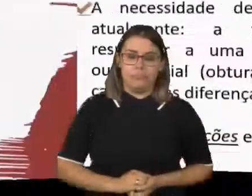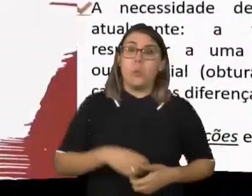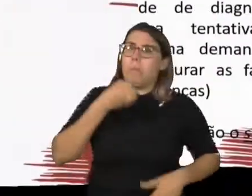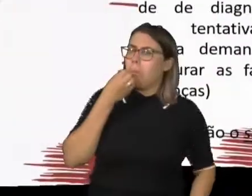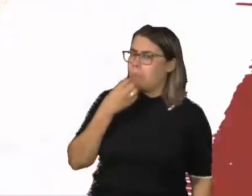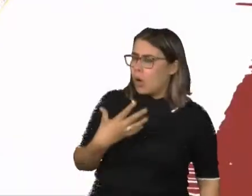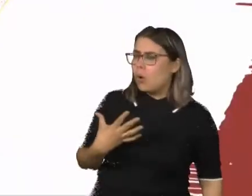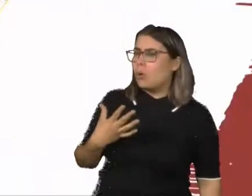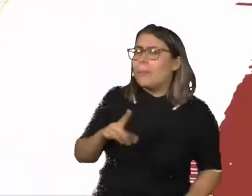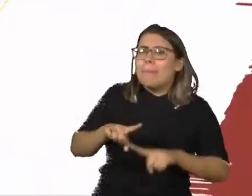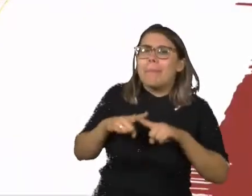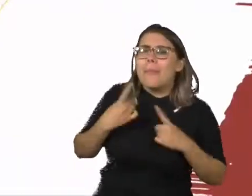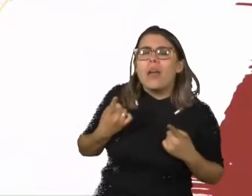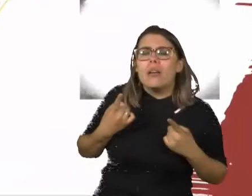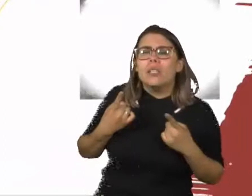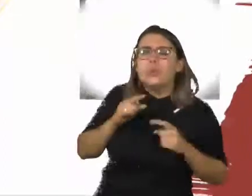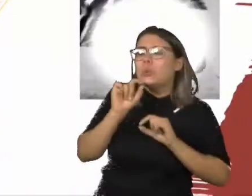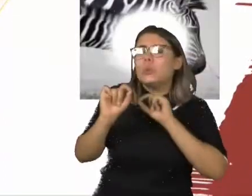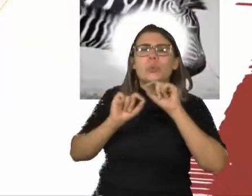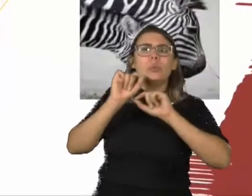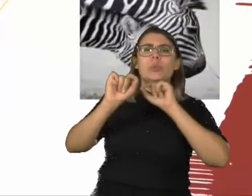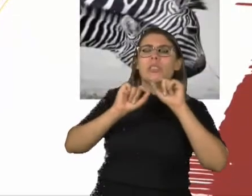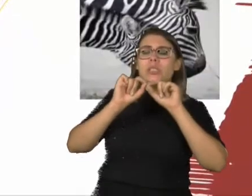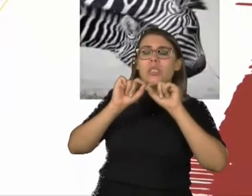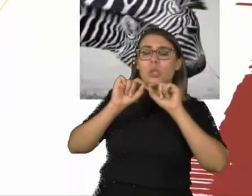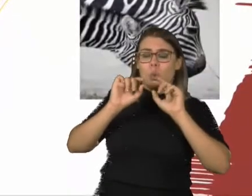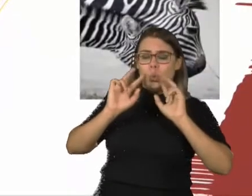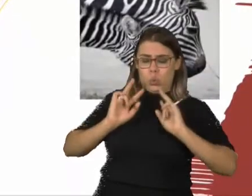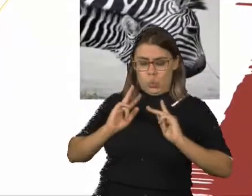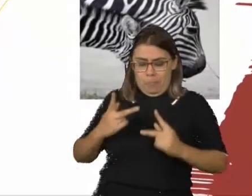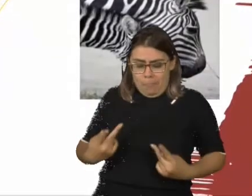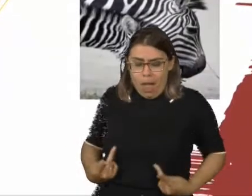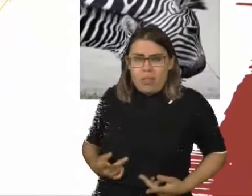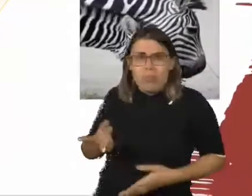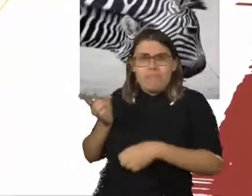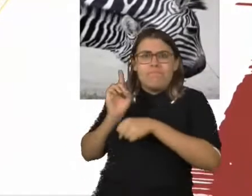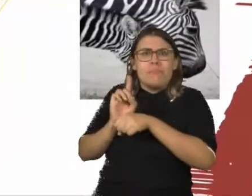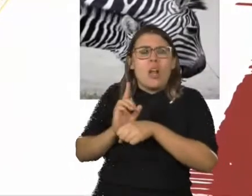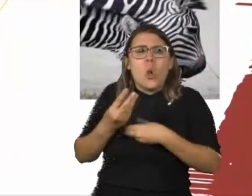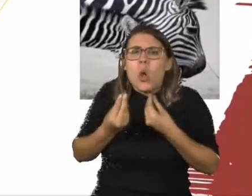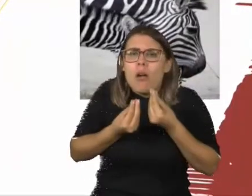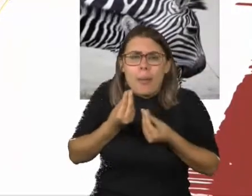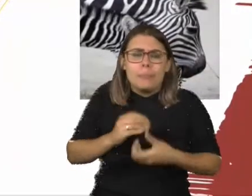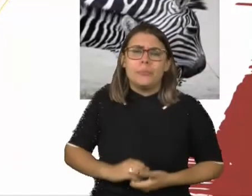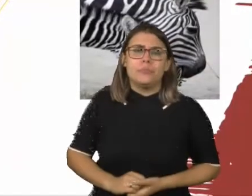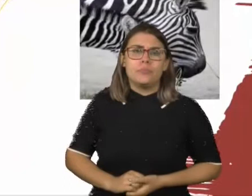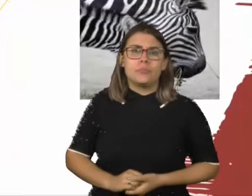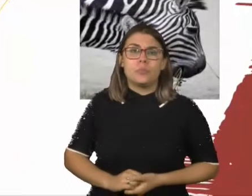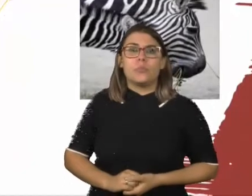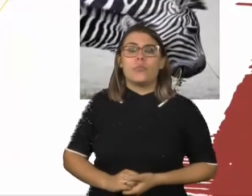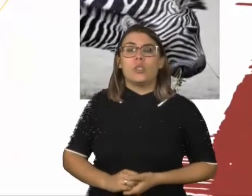Bom, mas aí o que eu digo da constituição do sujeito humano? O que é isso? Então, nesse slide, nós temos duas